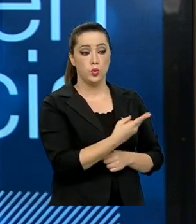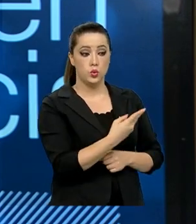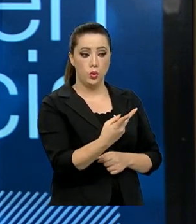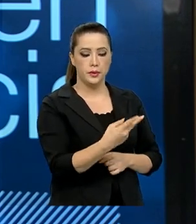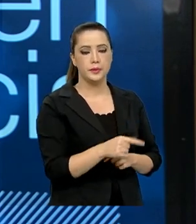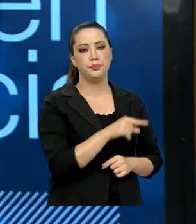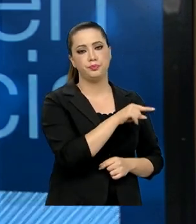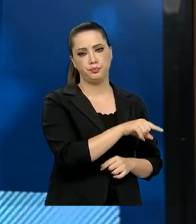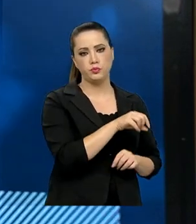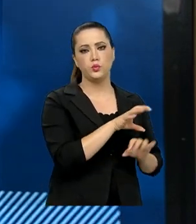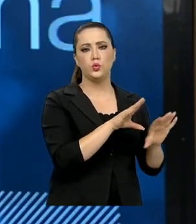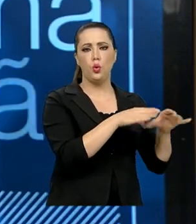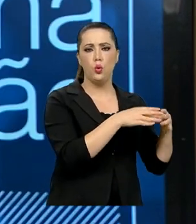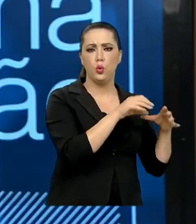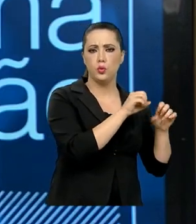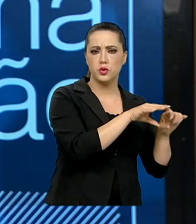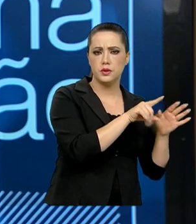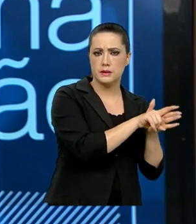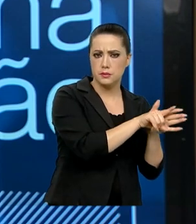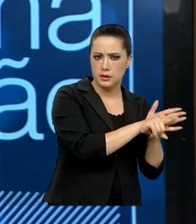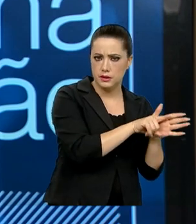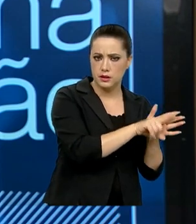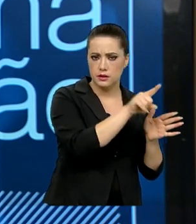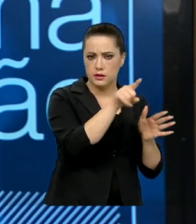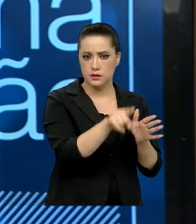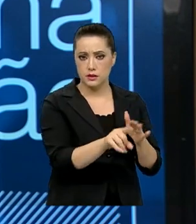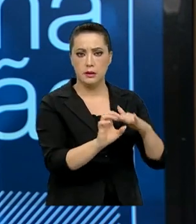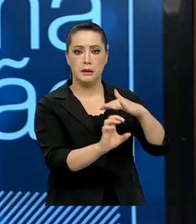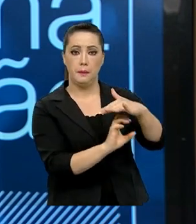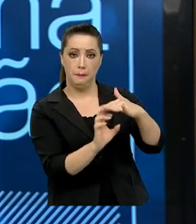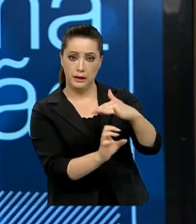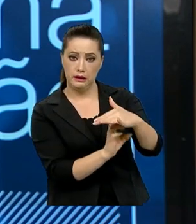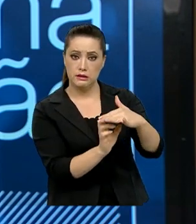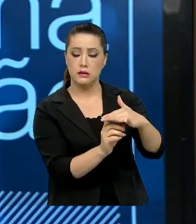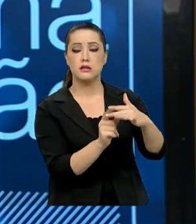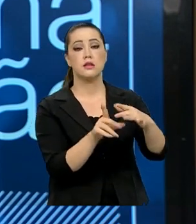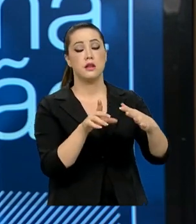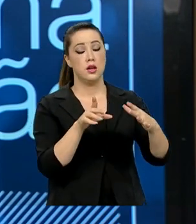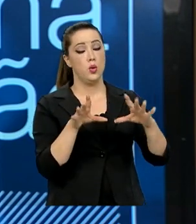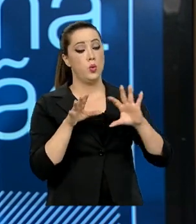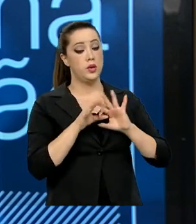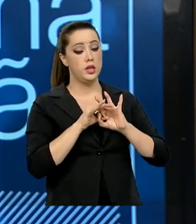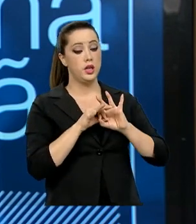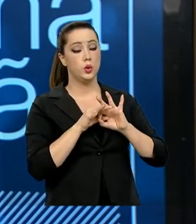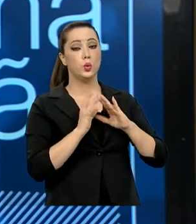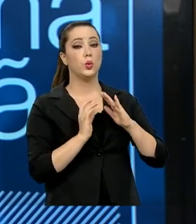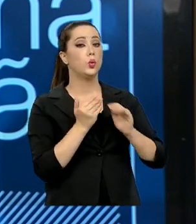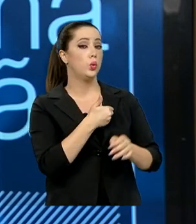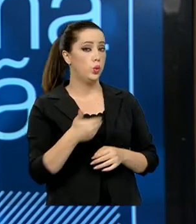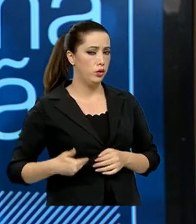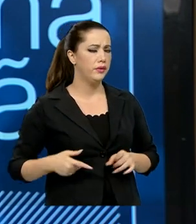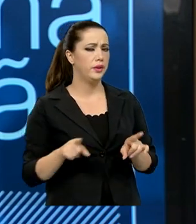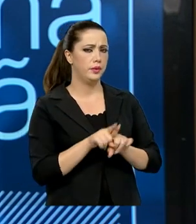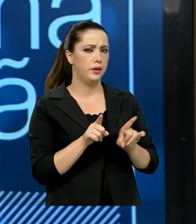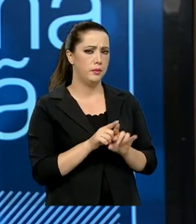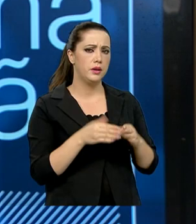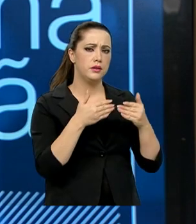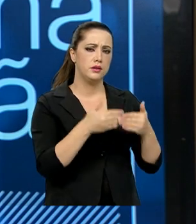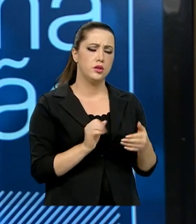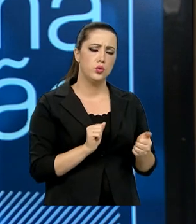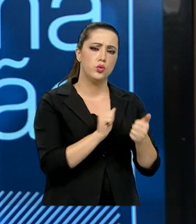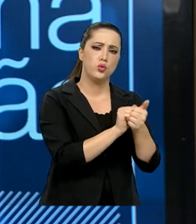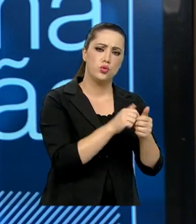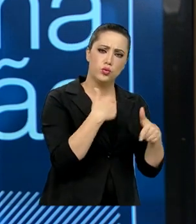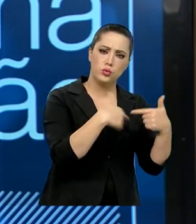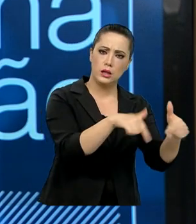academia, setor industrial de serviços e governo, possam estar juntos frente a esse desafio.